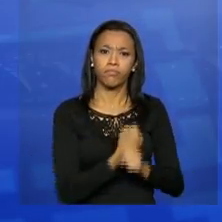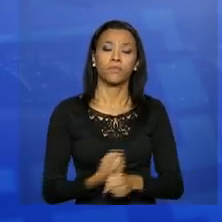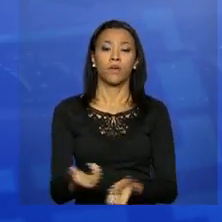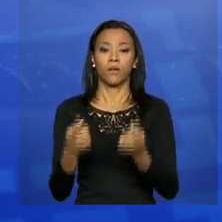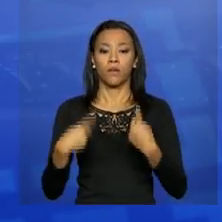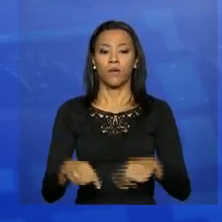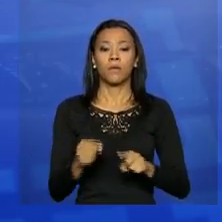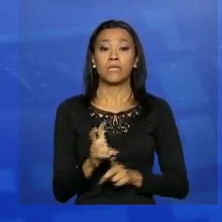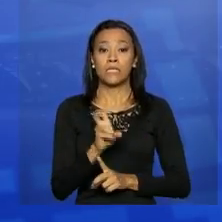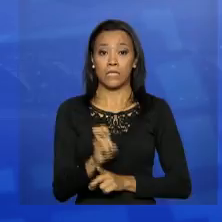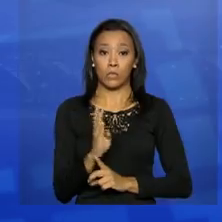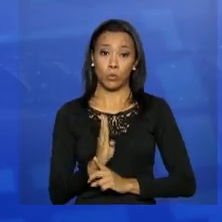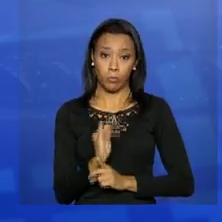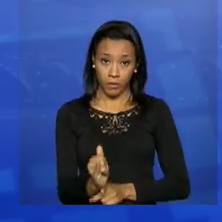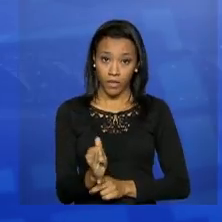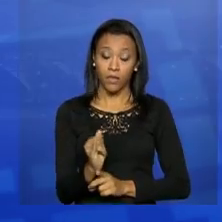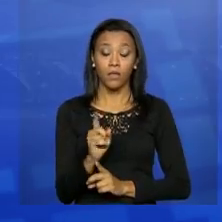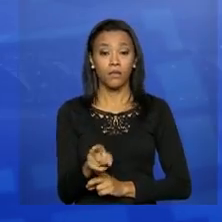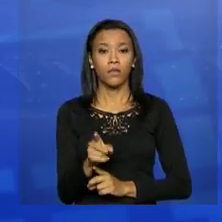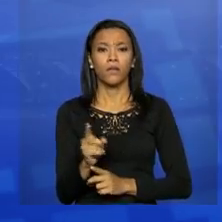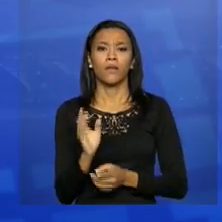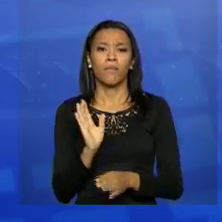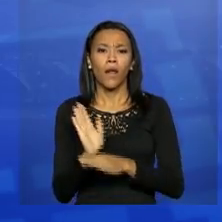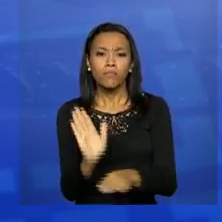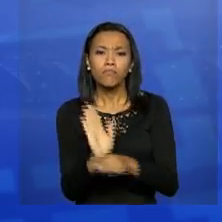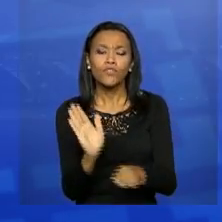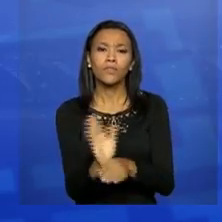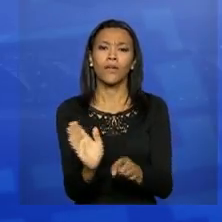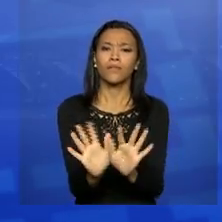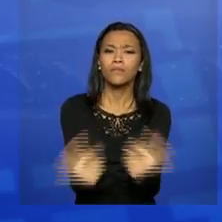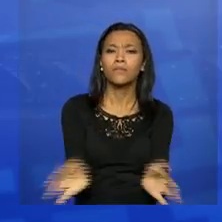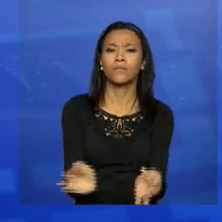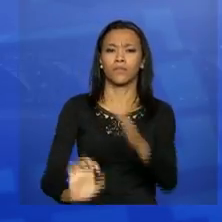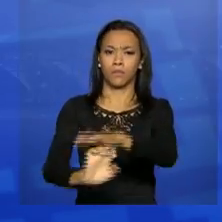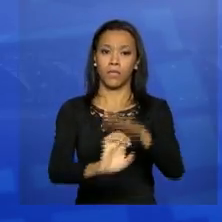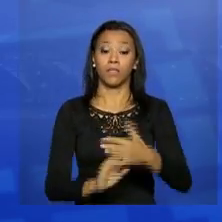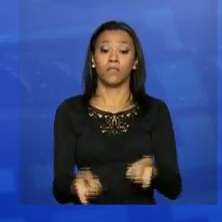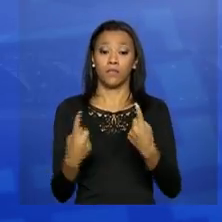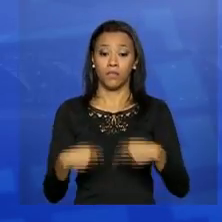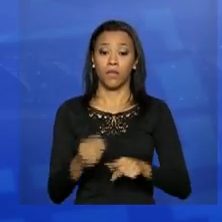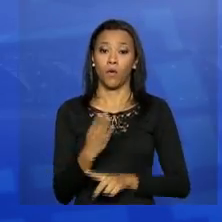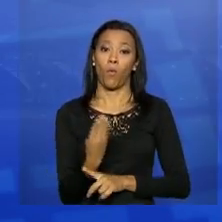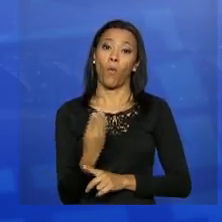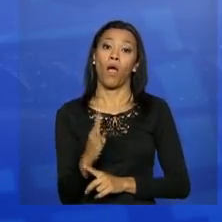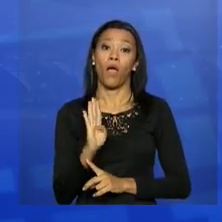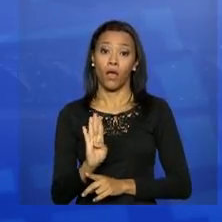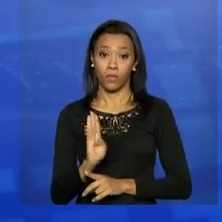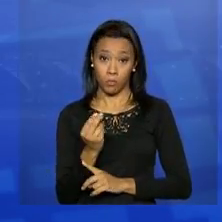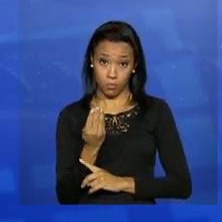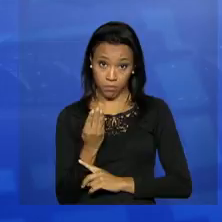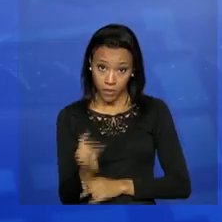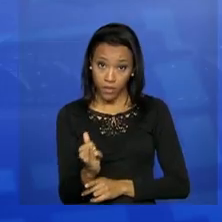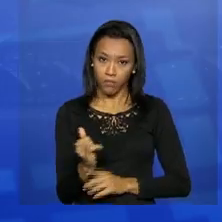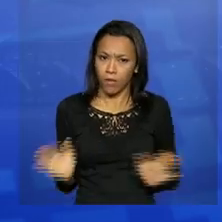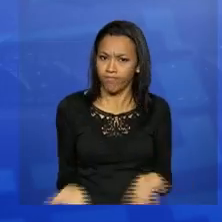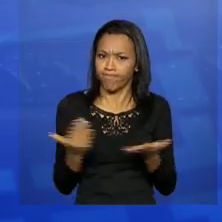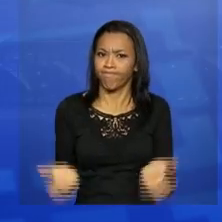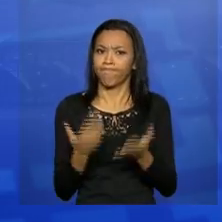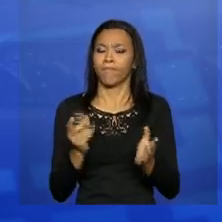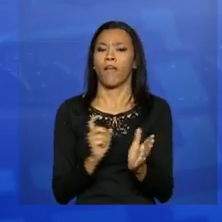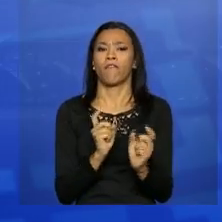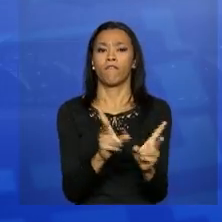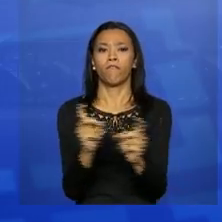5 bilhões para financiamento de pequenas e médias empresas, além de R$ bilhões para estímulo às exportações.